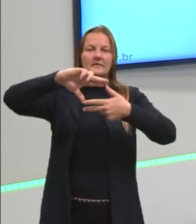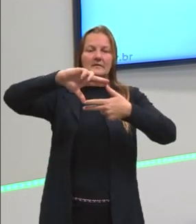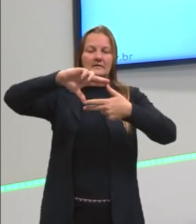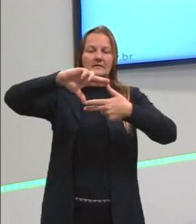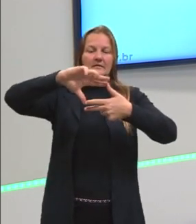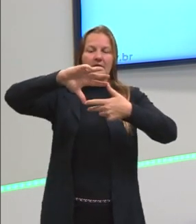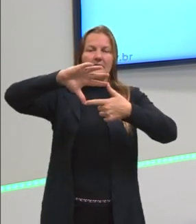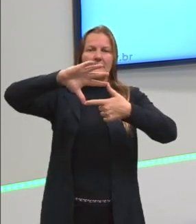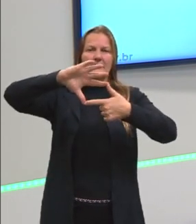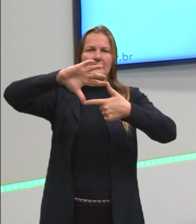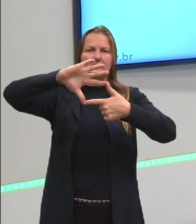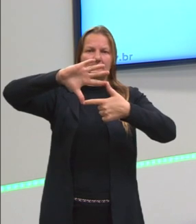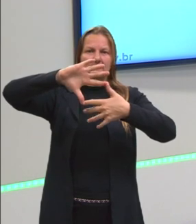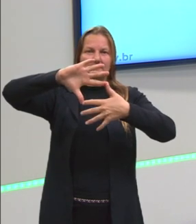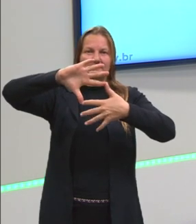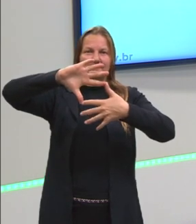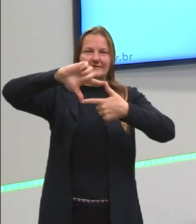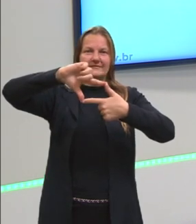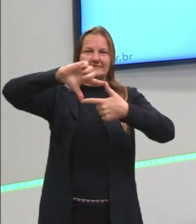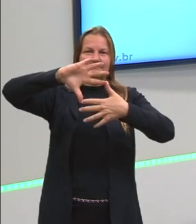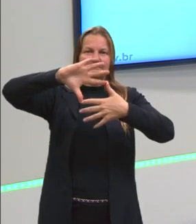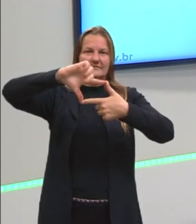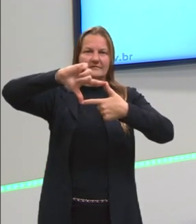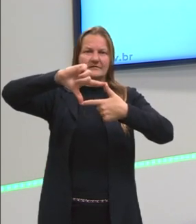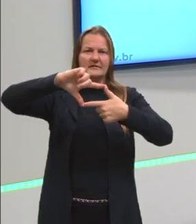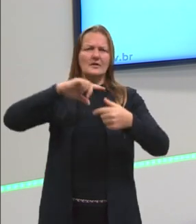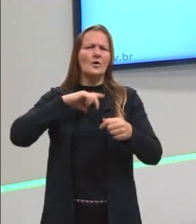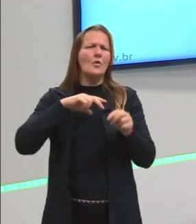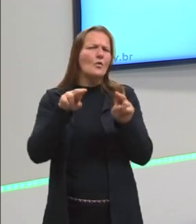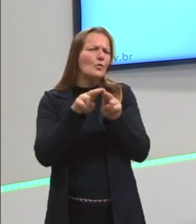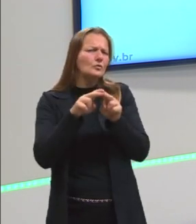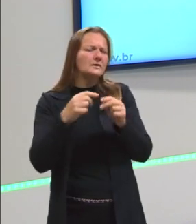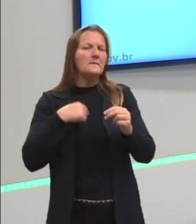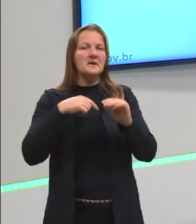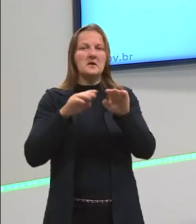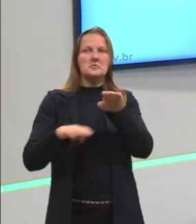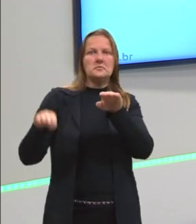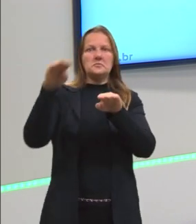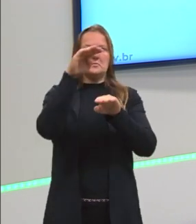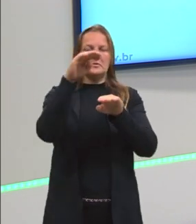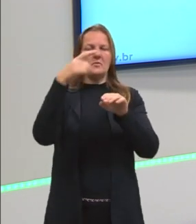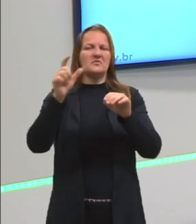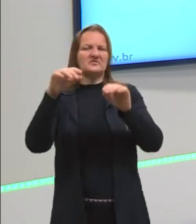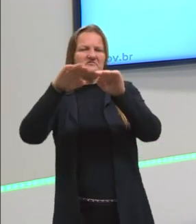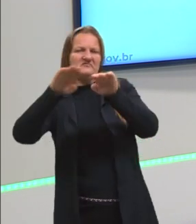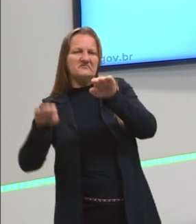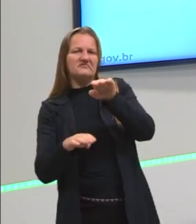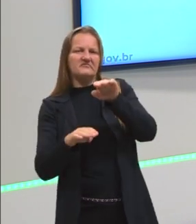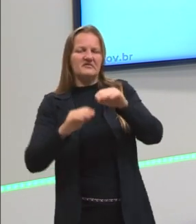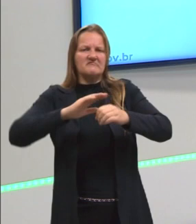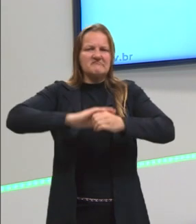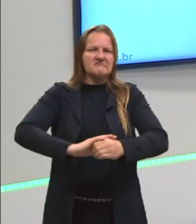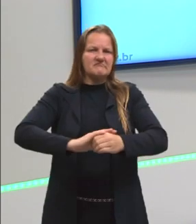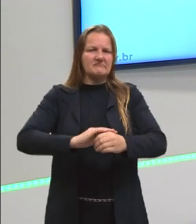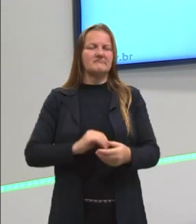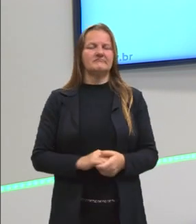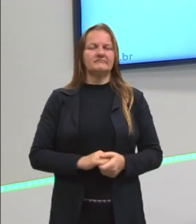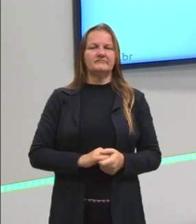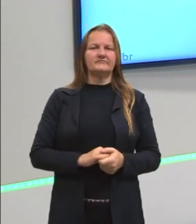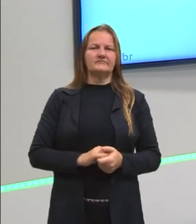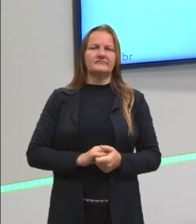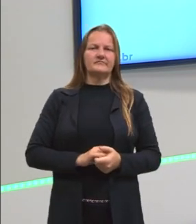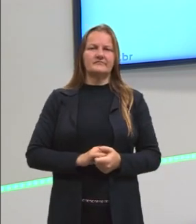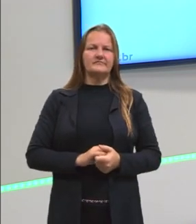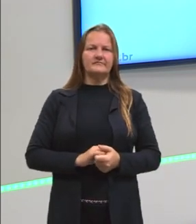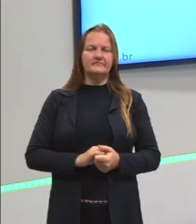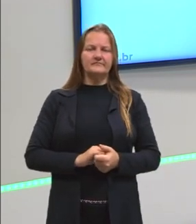lembre-se dessa palavra, que é considerar a minha cultura superior às demais e aí relegar a um nível inferior às demais